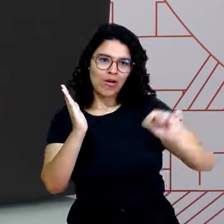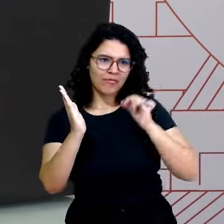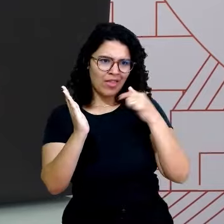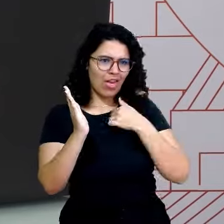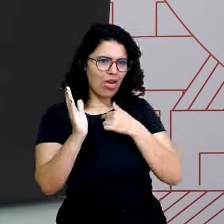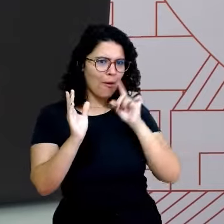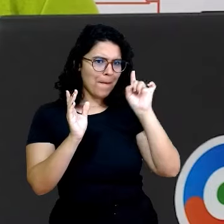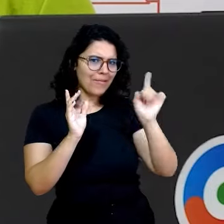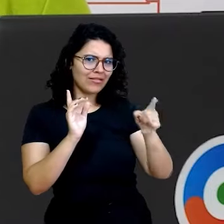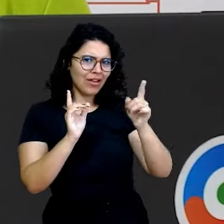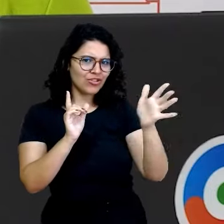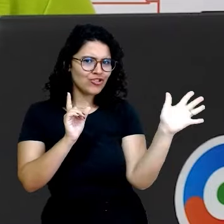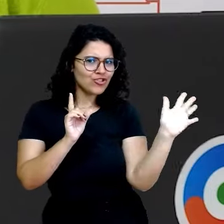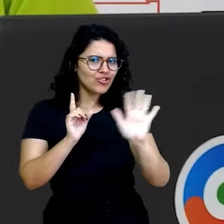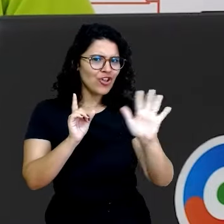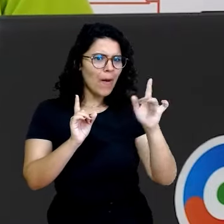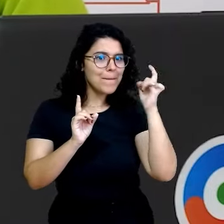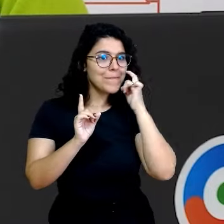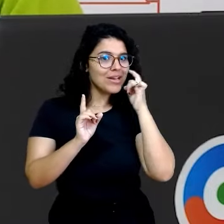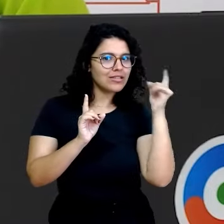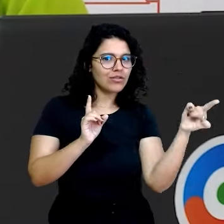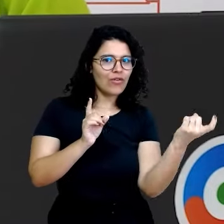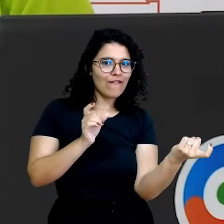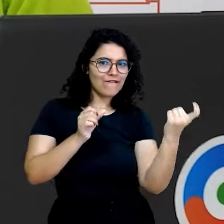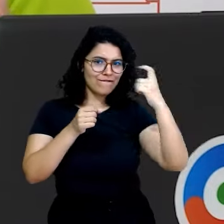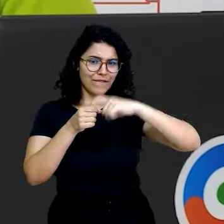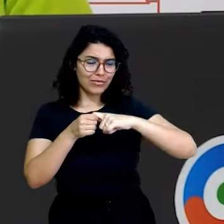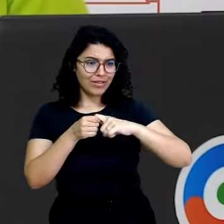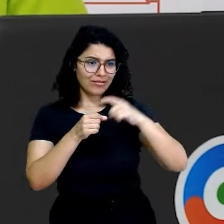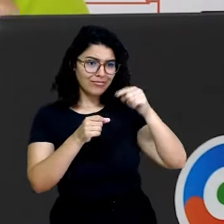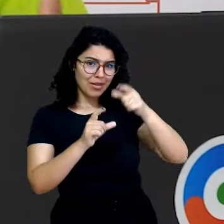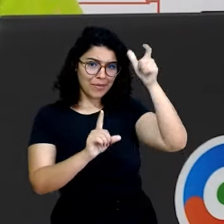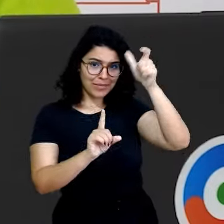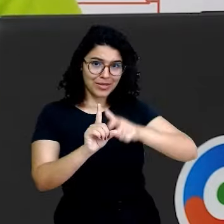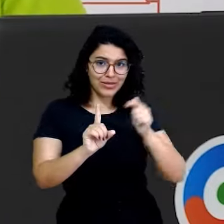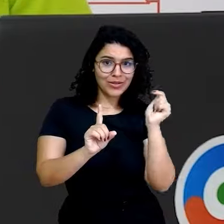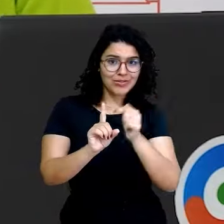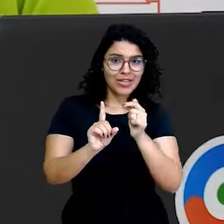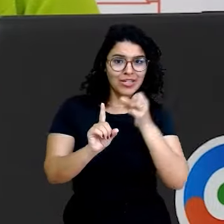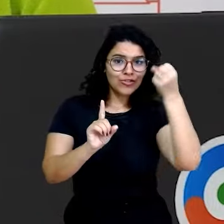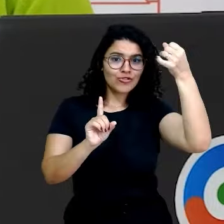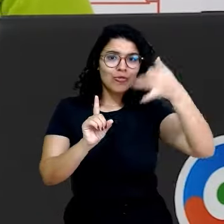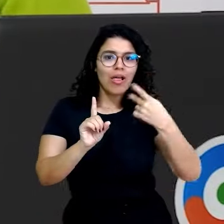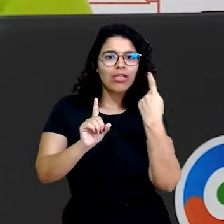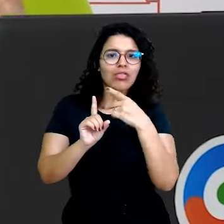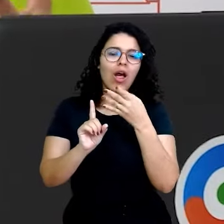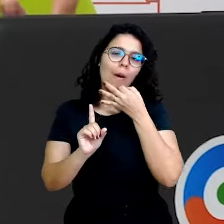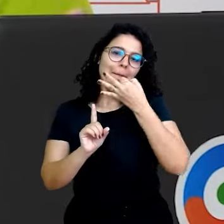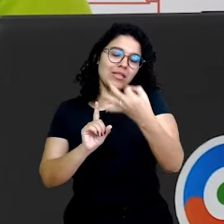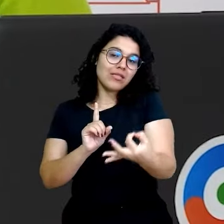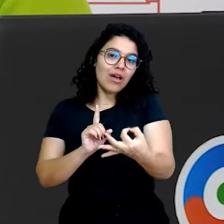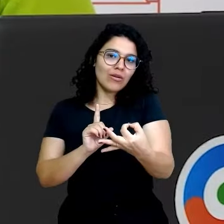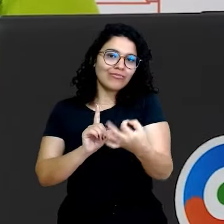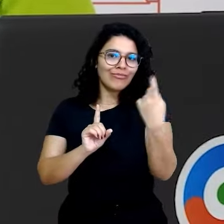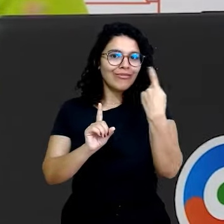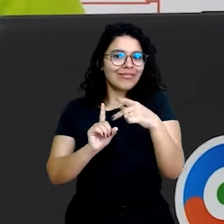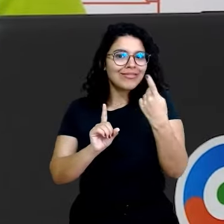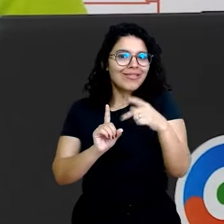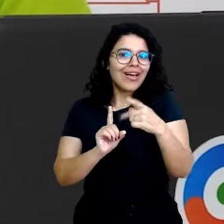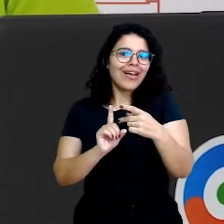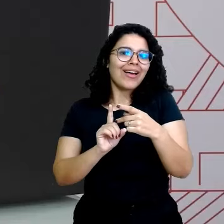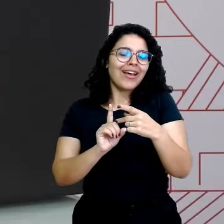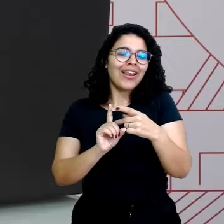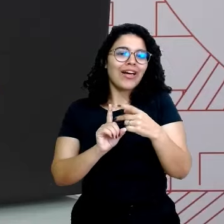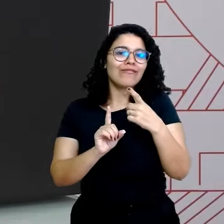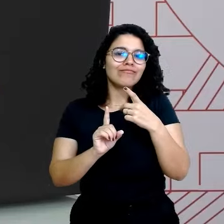que ia voltar. Gente, ele, o eu lírico, está dizendo aí o seu ponto de vista, a sua tese, que era o